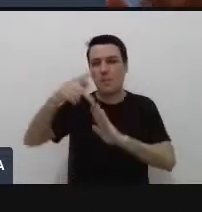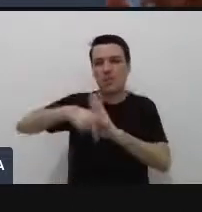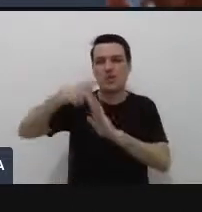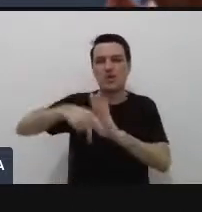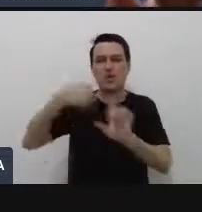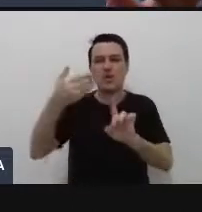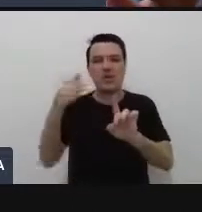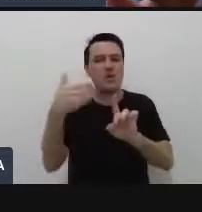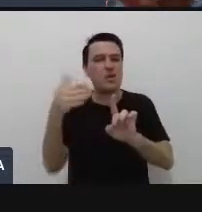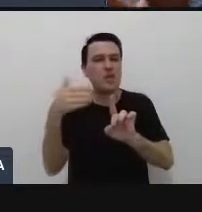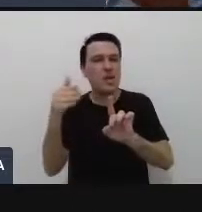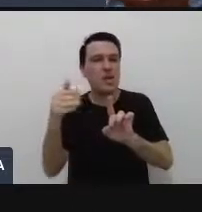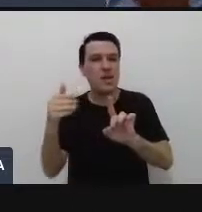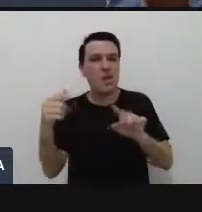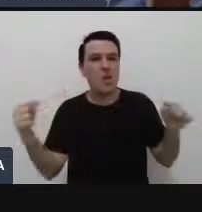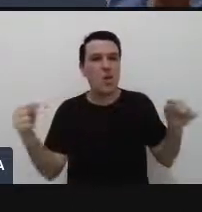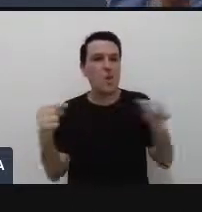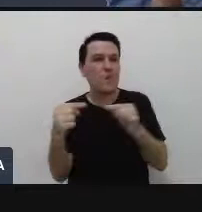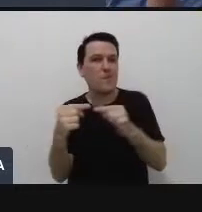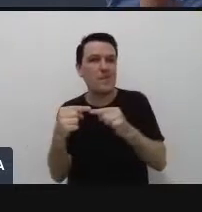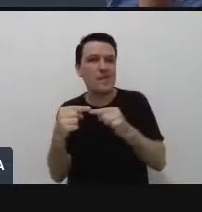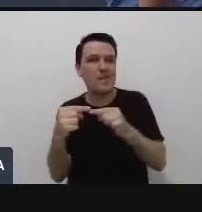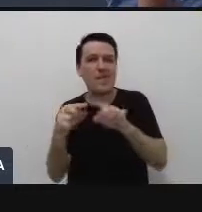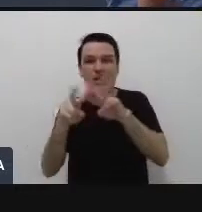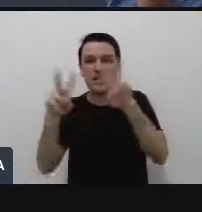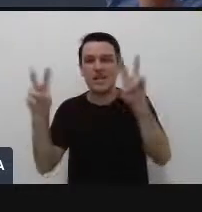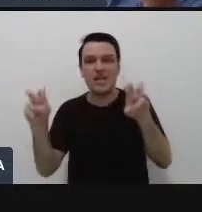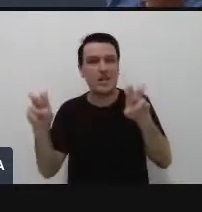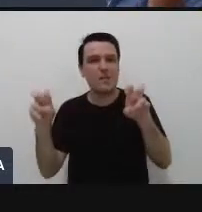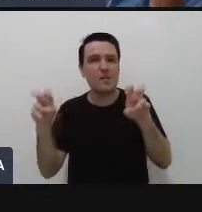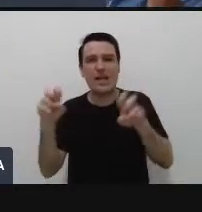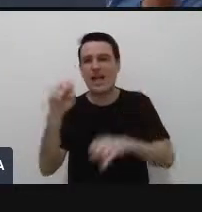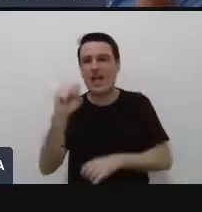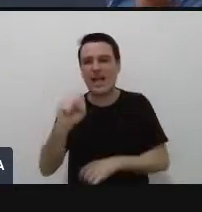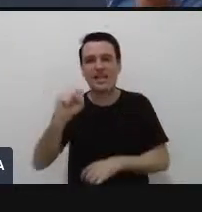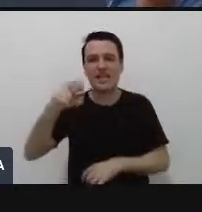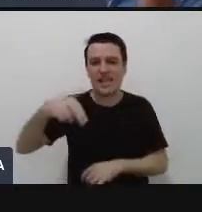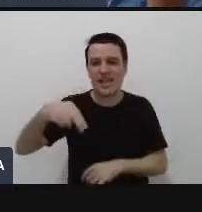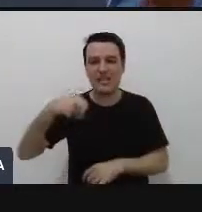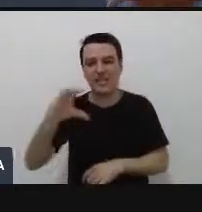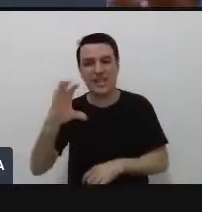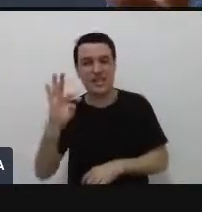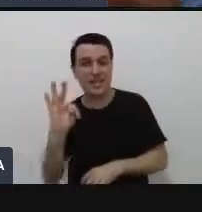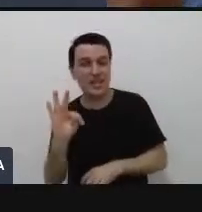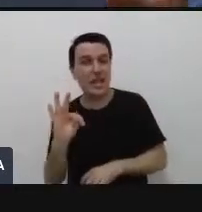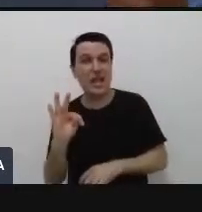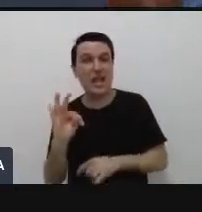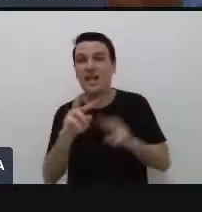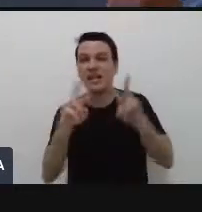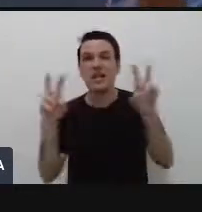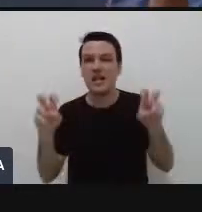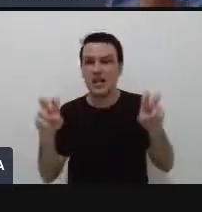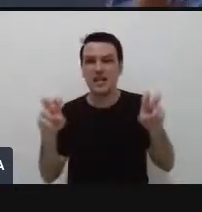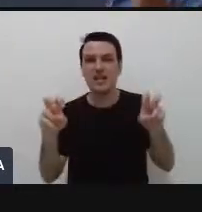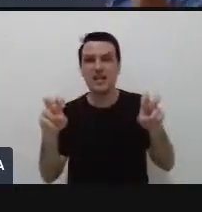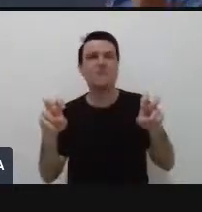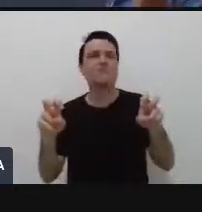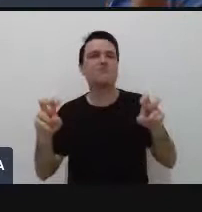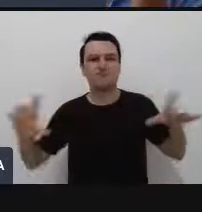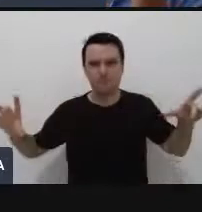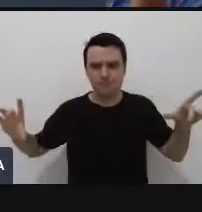ver com o tema da da ciência nacional de ciência da semana nacional de ciência e tecnologia que é essa transversalidade